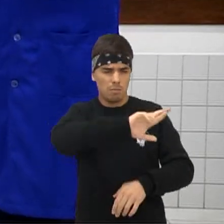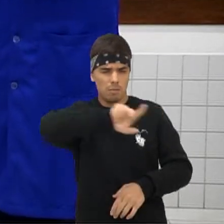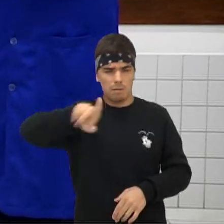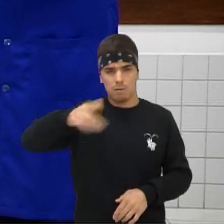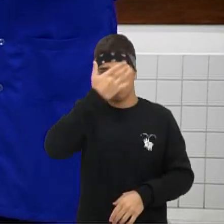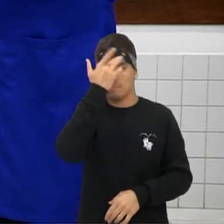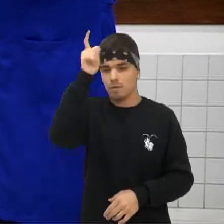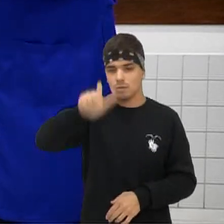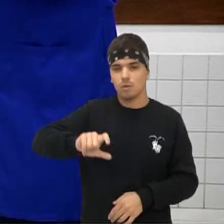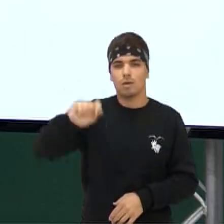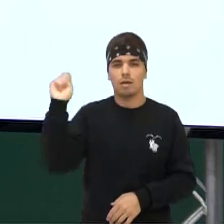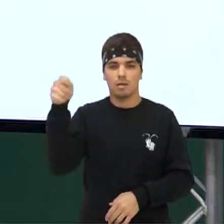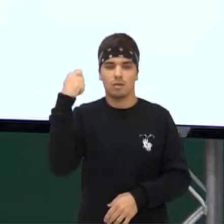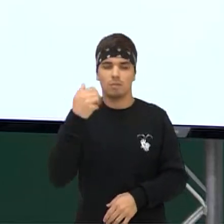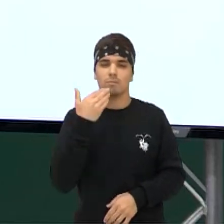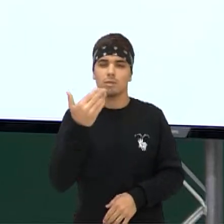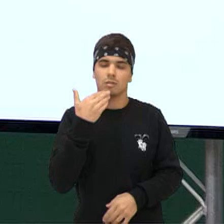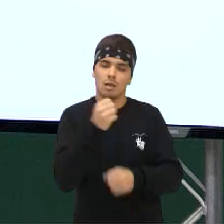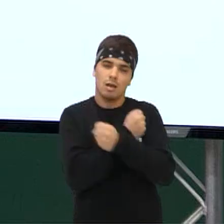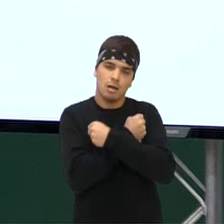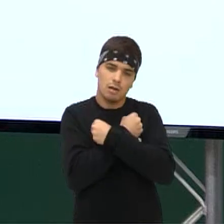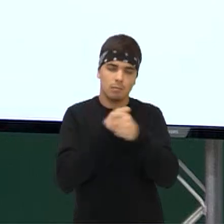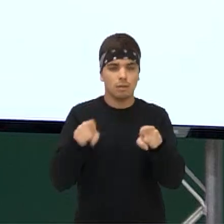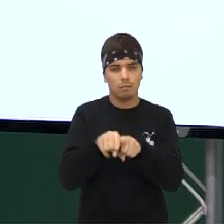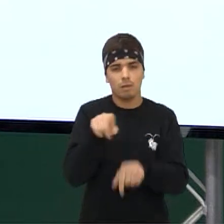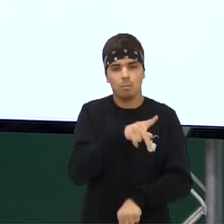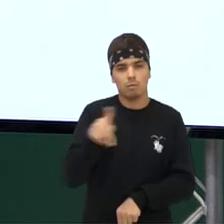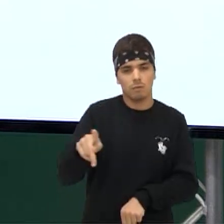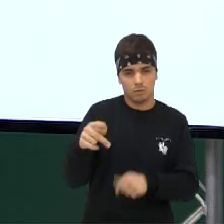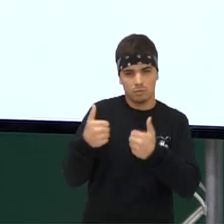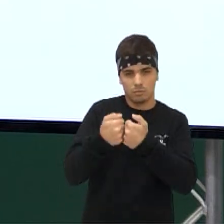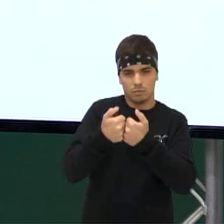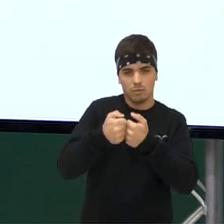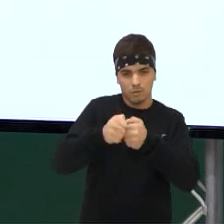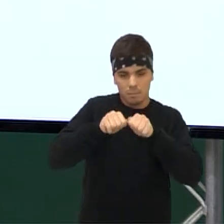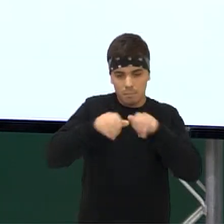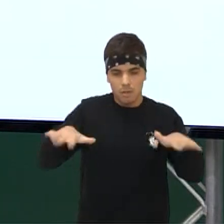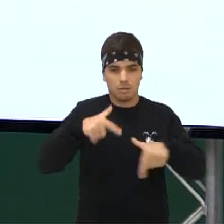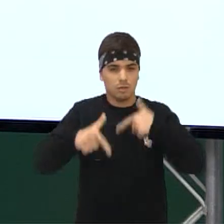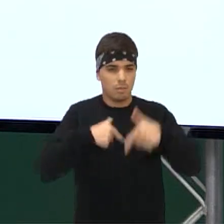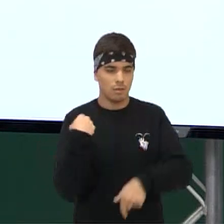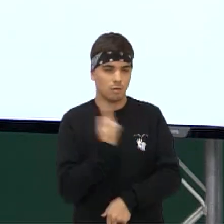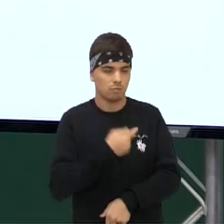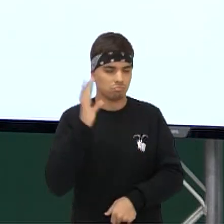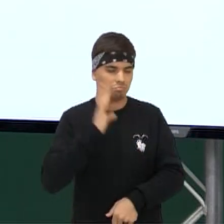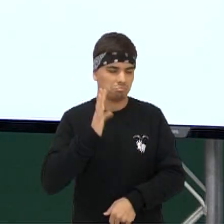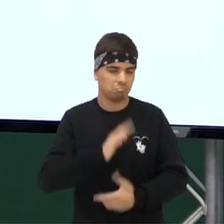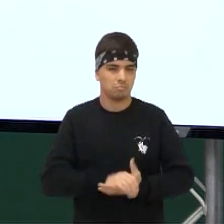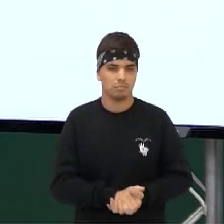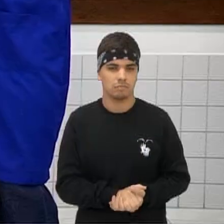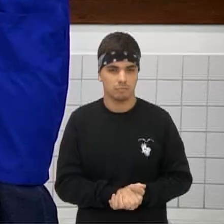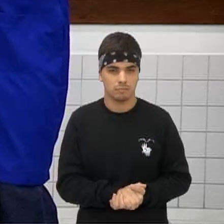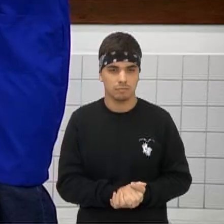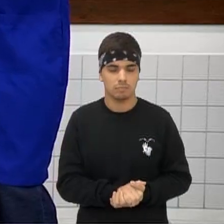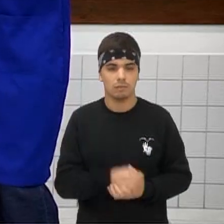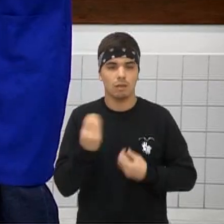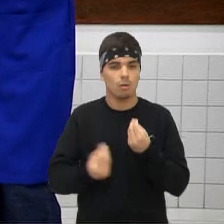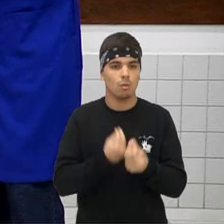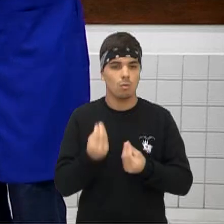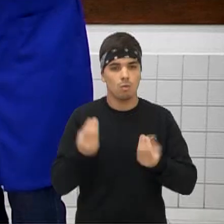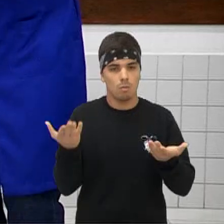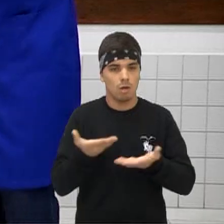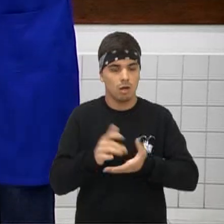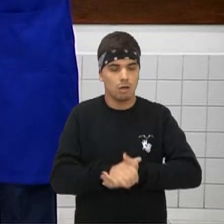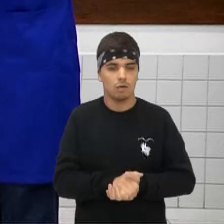Branco do Sul, mandando, pedindo, mandar abraço Professores de física aí, compartilhando nosso trabalho também aqui Show de bola Vamos ver, cara, o será que vai sair, mano?